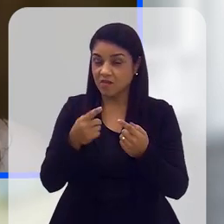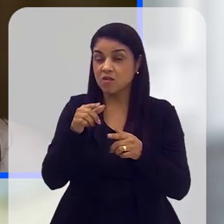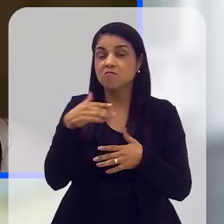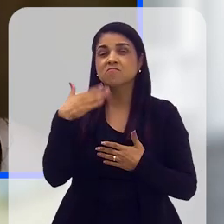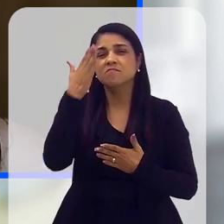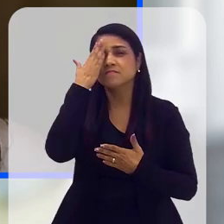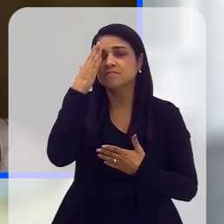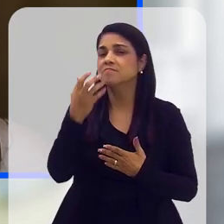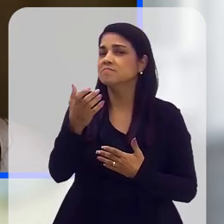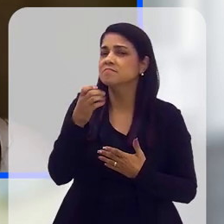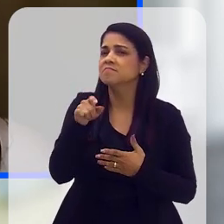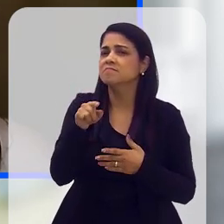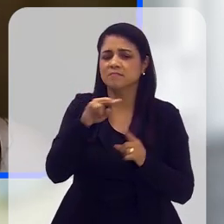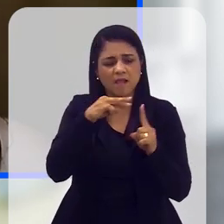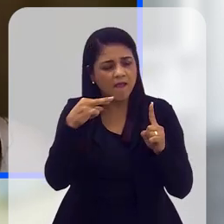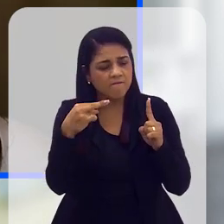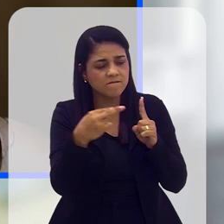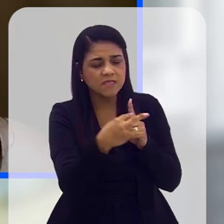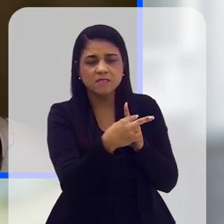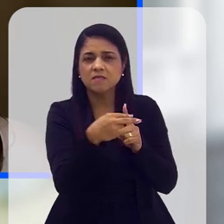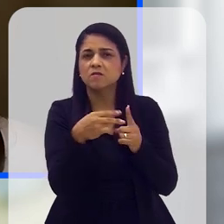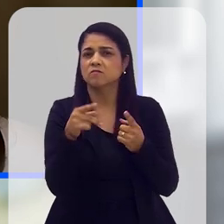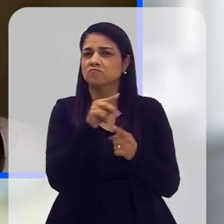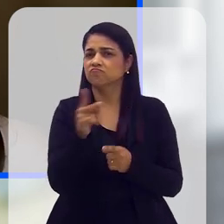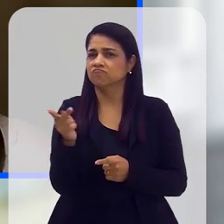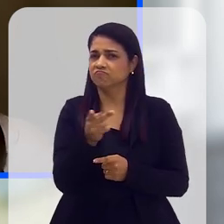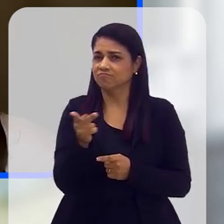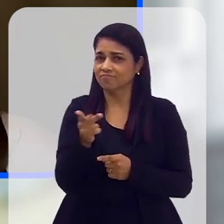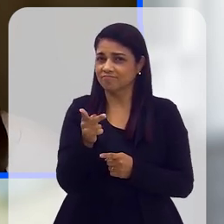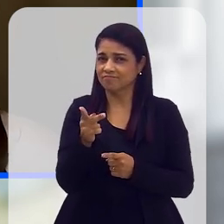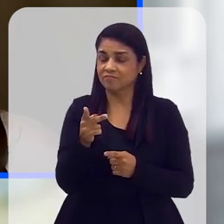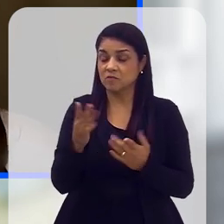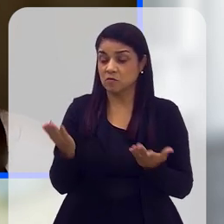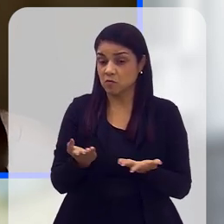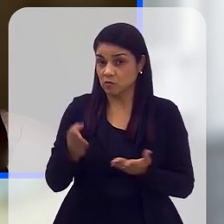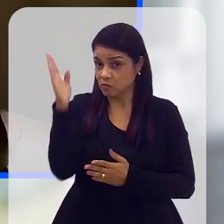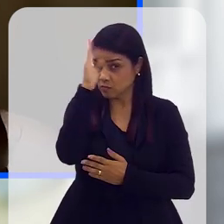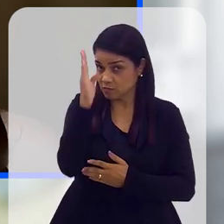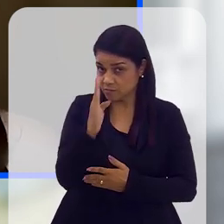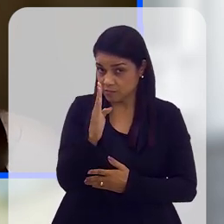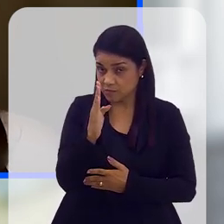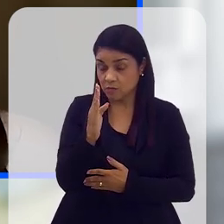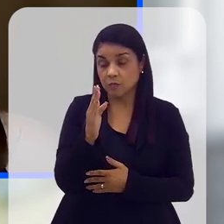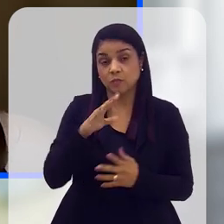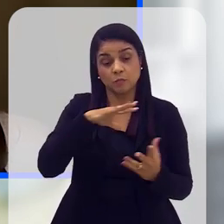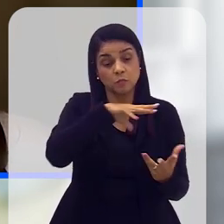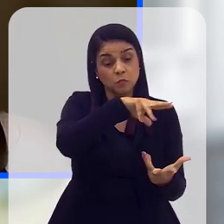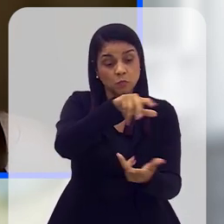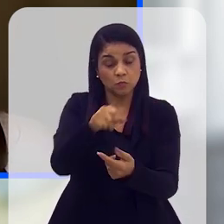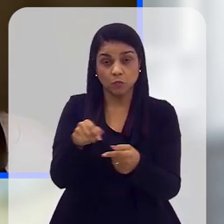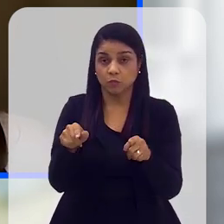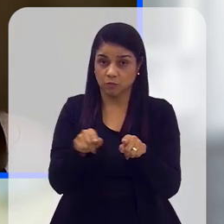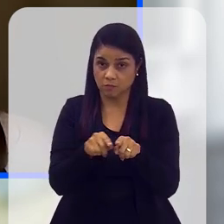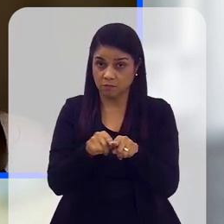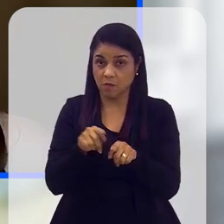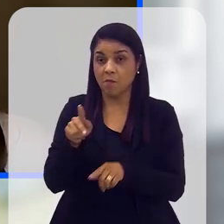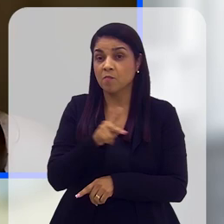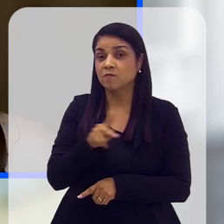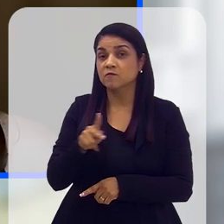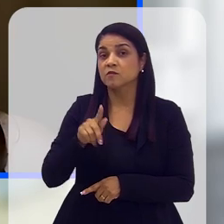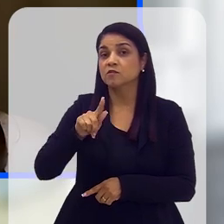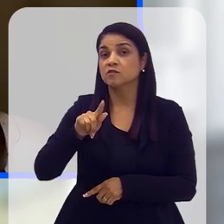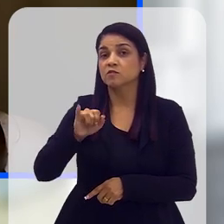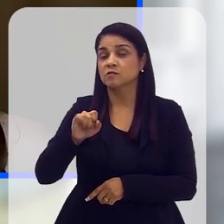de saber a visão de vocês dois sobre a atual situação, primeiramente aqui no nosso país e depois no resto do mundo. Começo com a